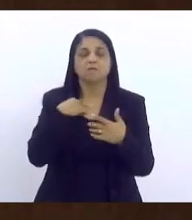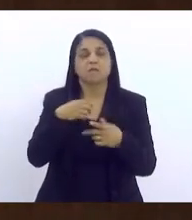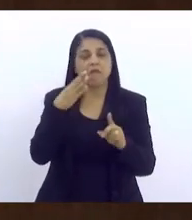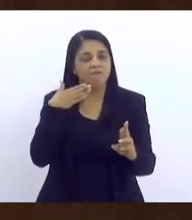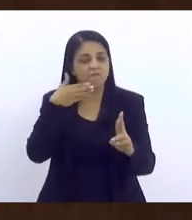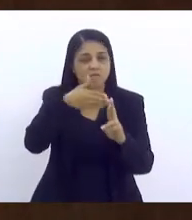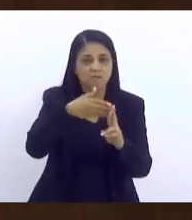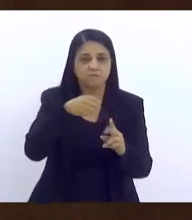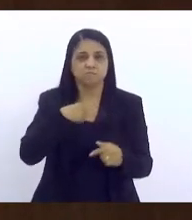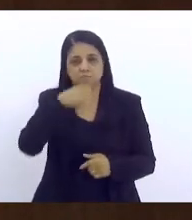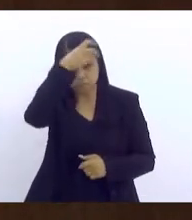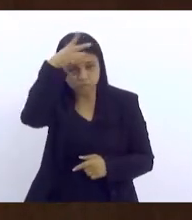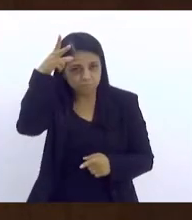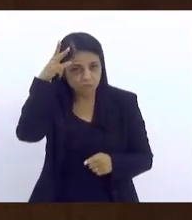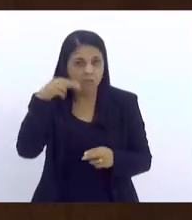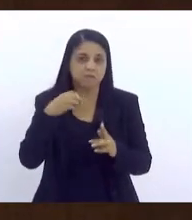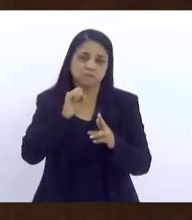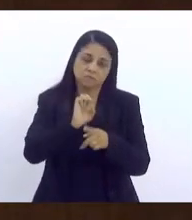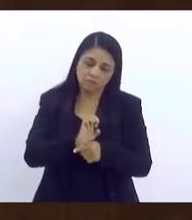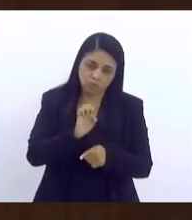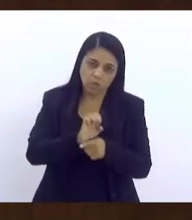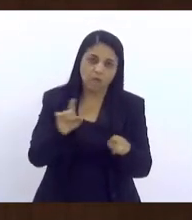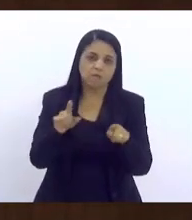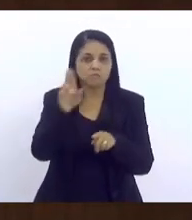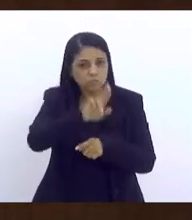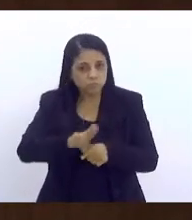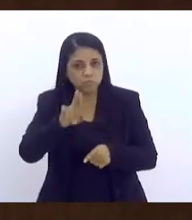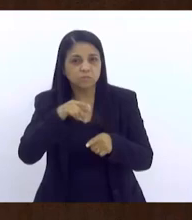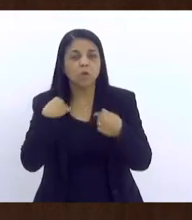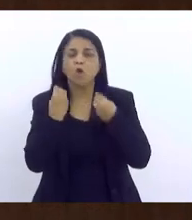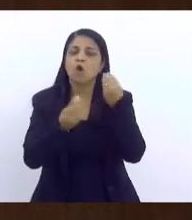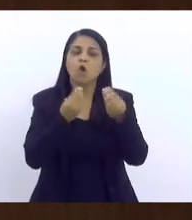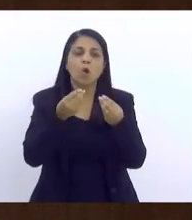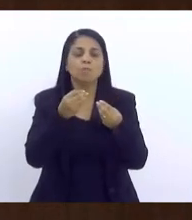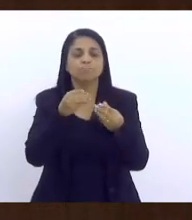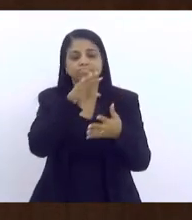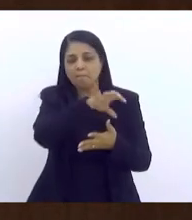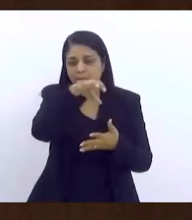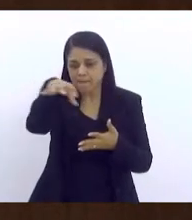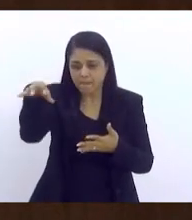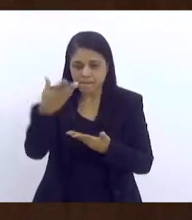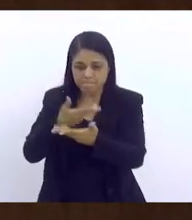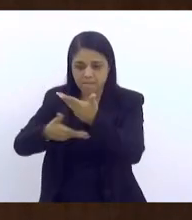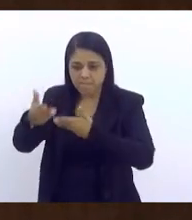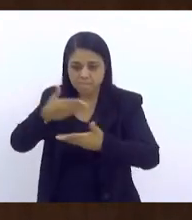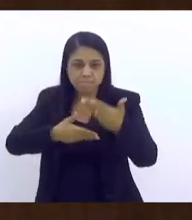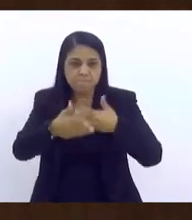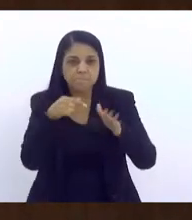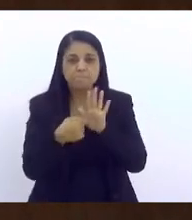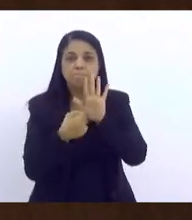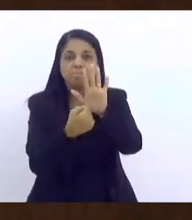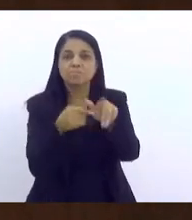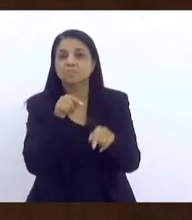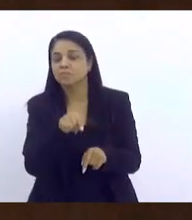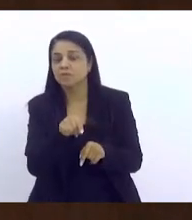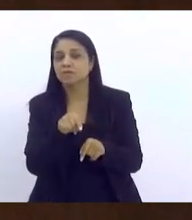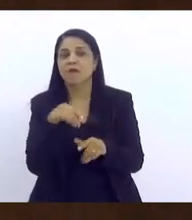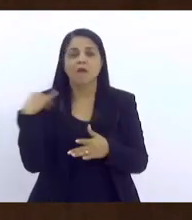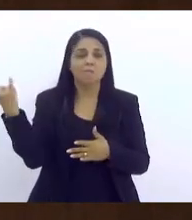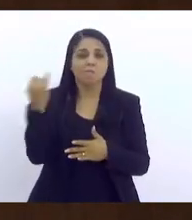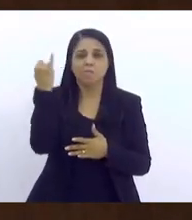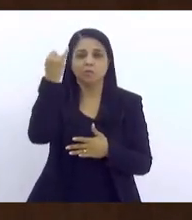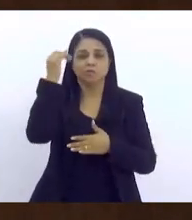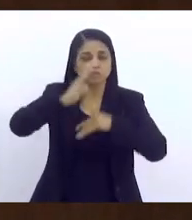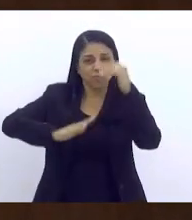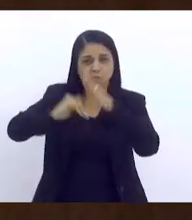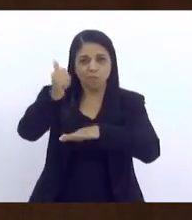estaduais, e aponta o que é esse mosaico da rede intersetorial. E a gente aponta, principalmente, que é importante o